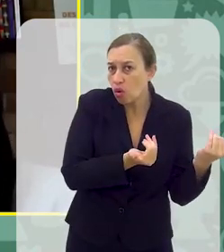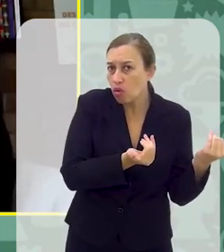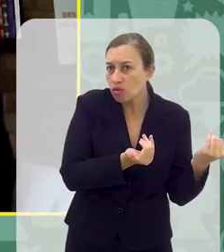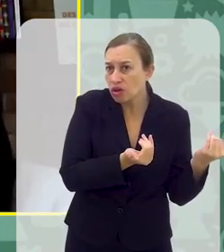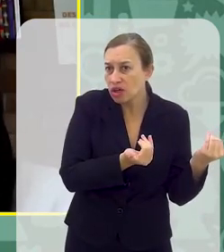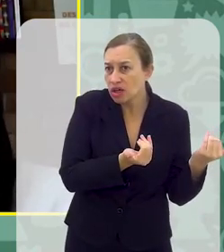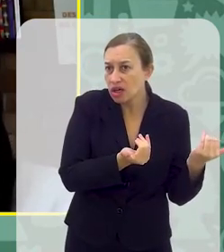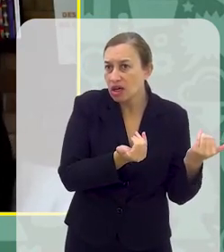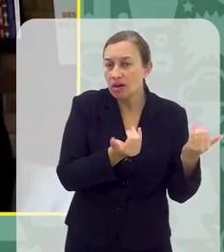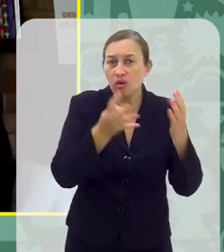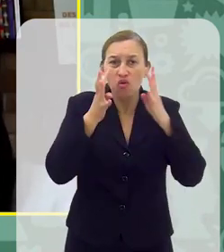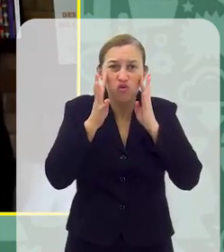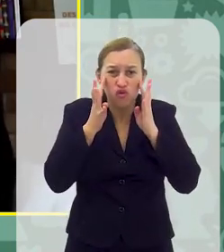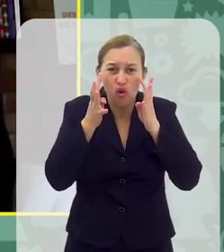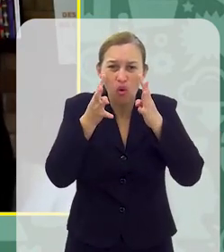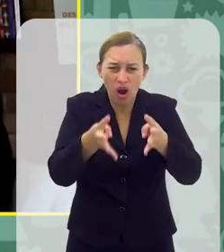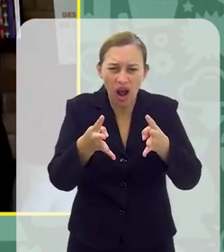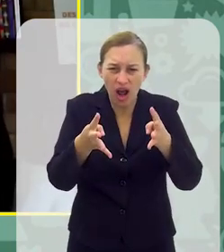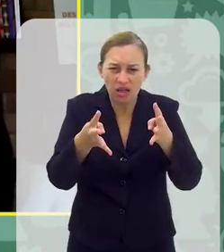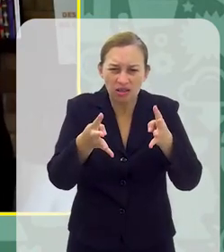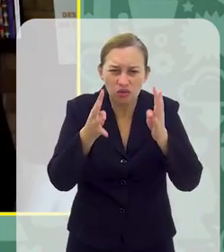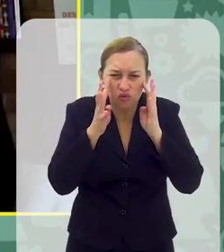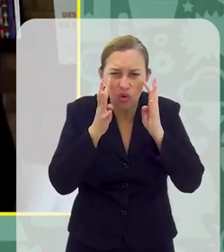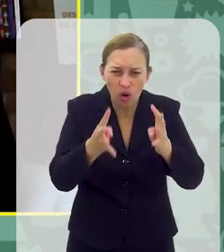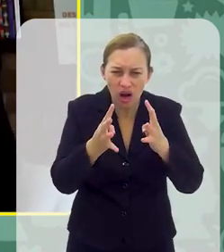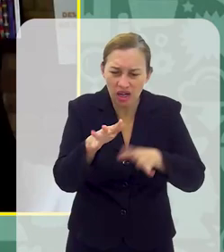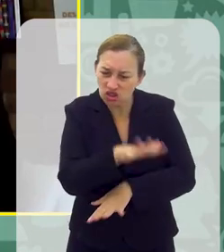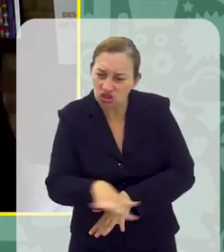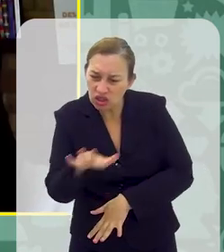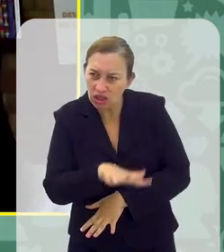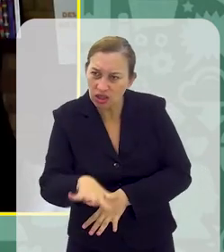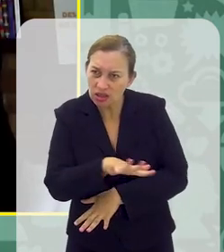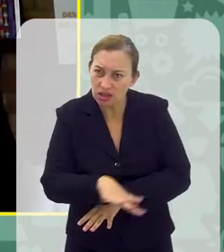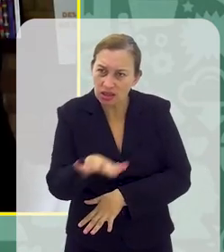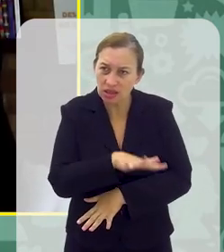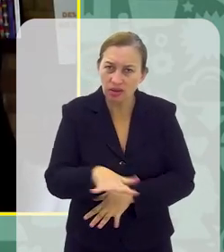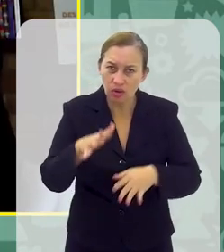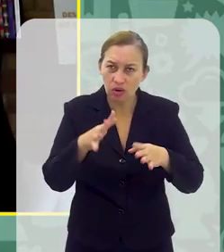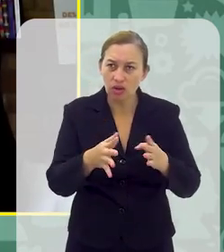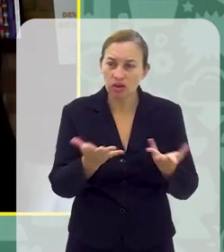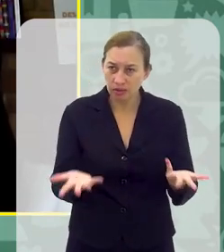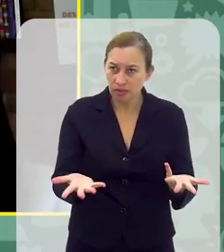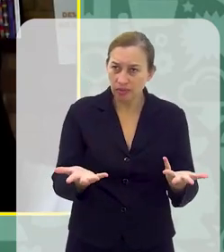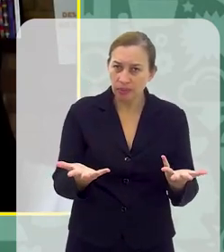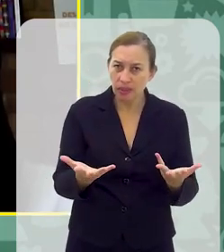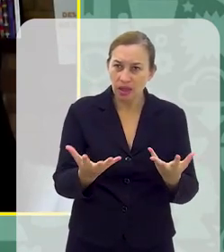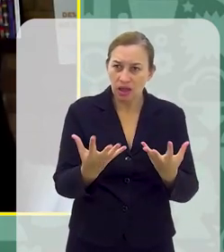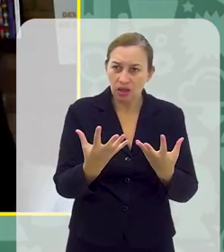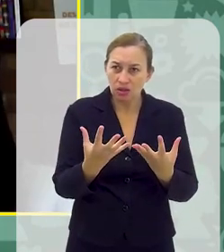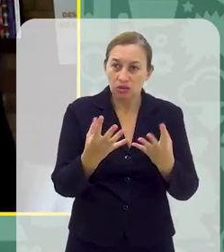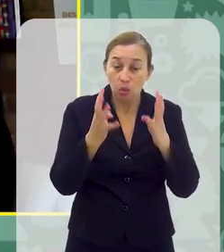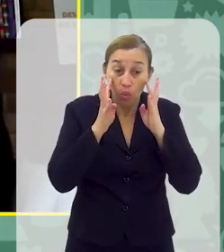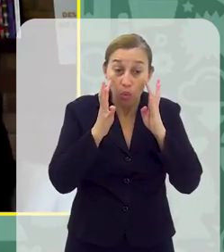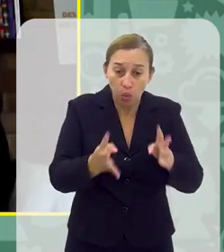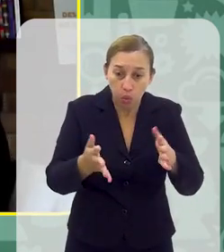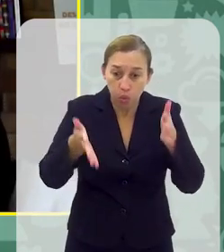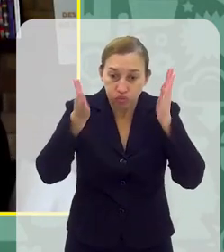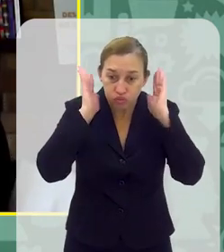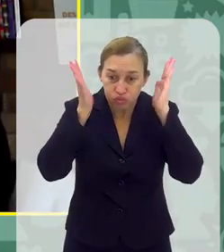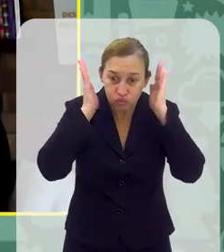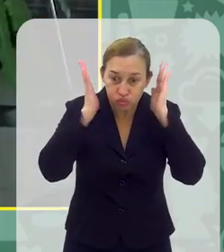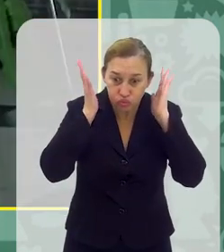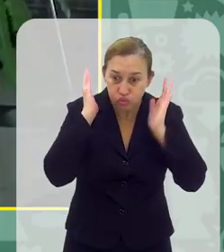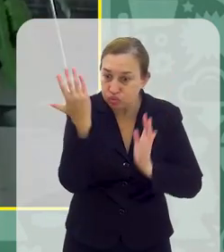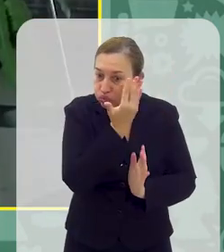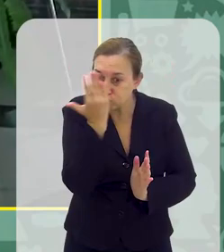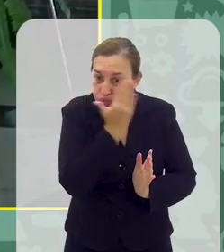ele é feito para captar a atenção das crianças E nós, também dos adultos, ele é feito para nos captar e não deixar a gente desconectar